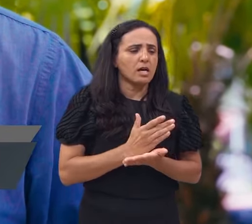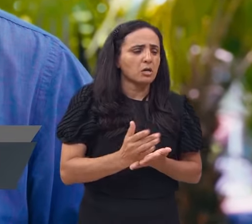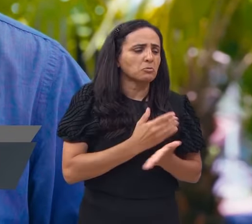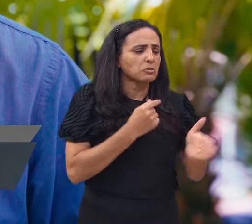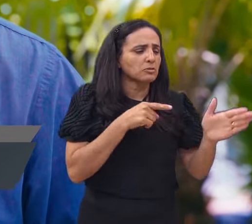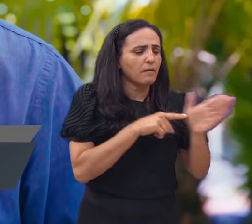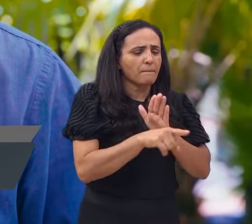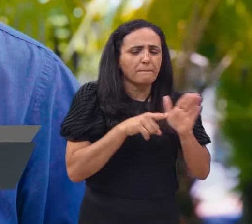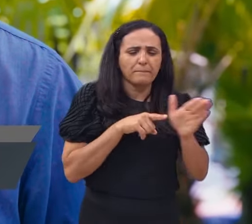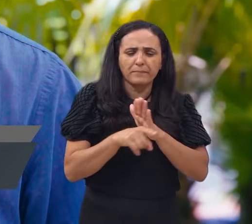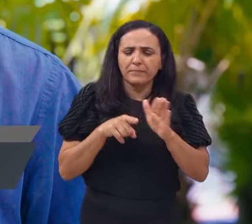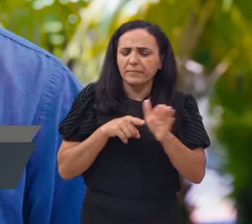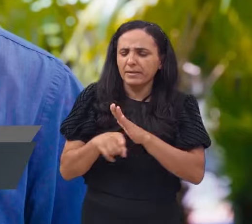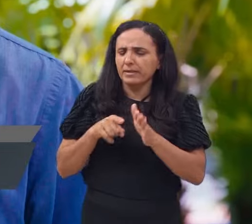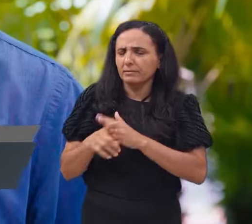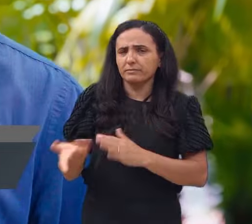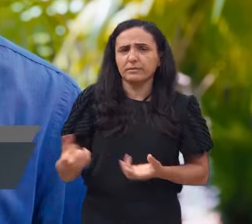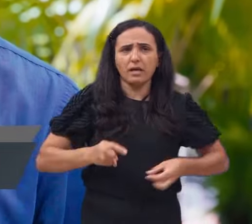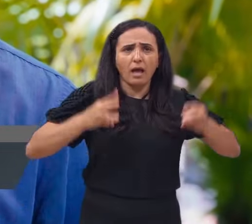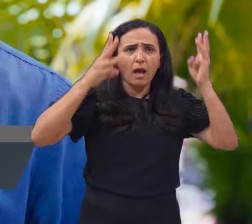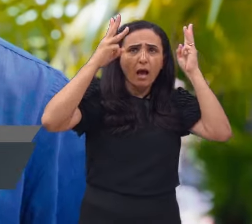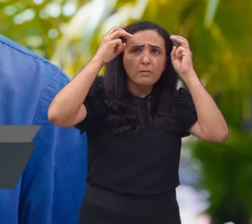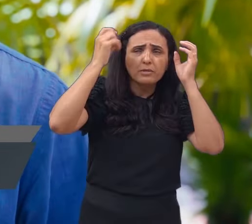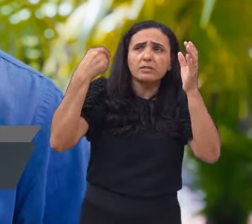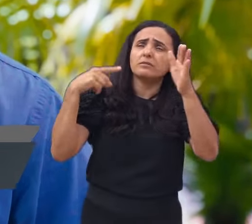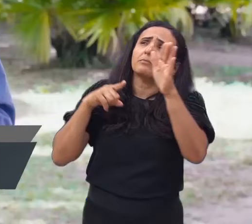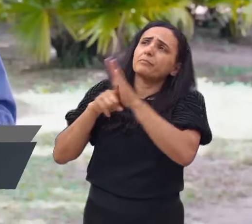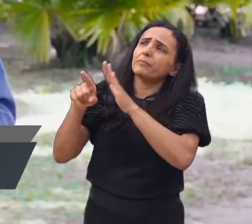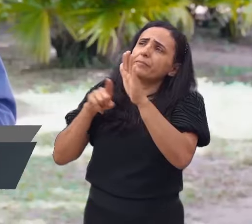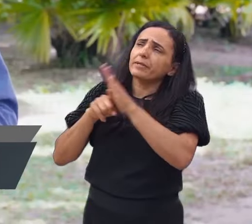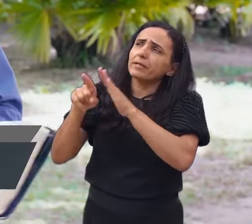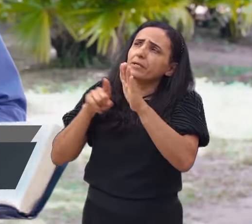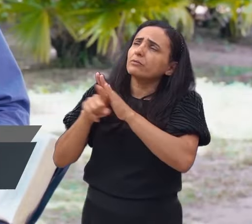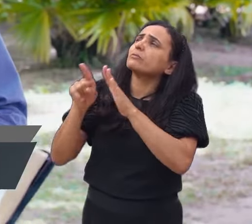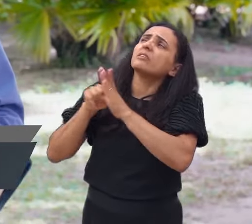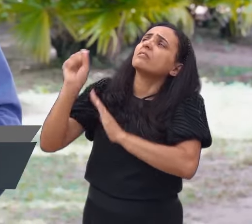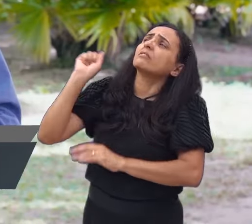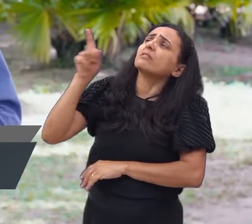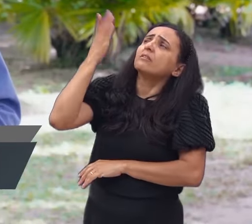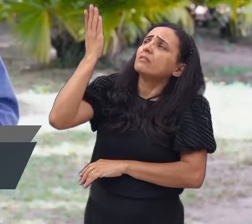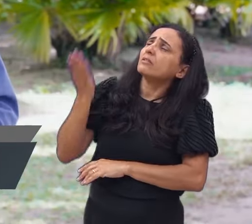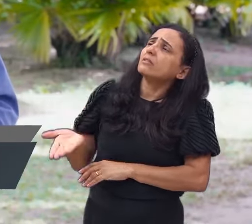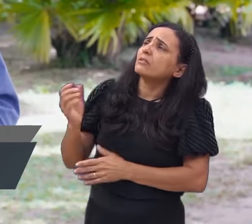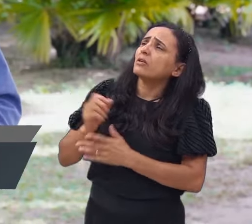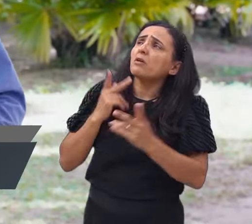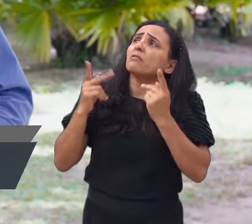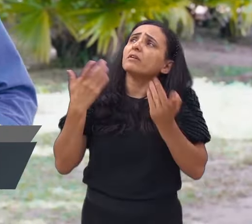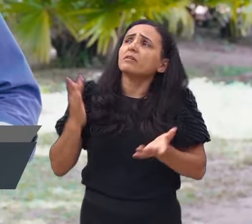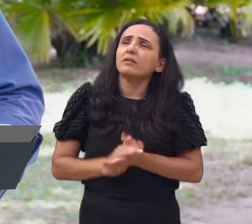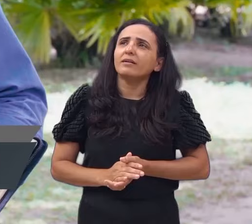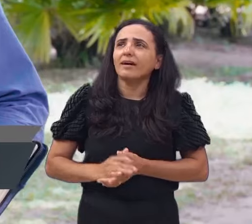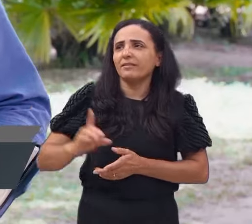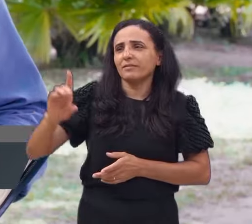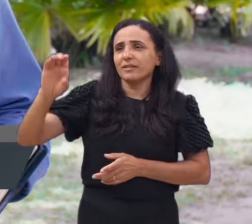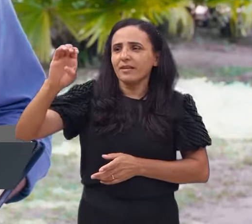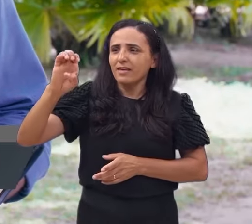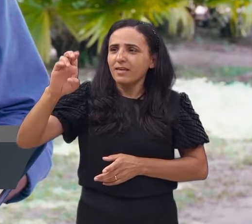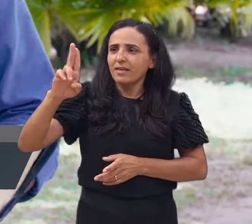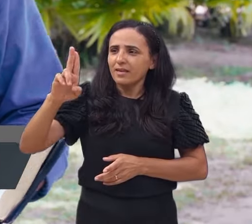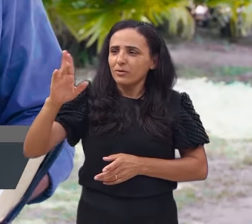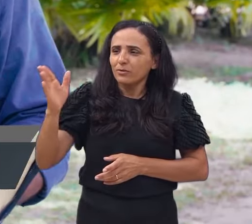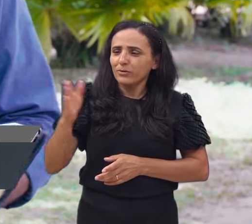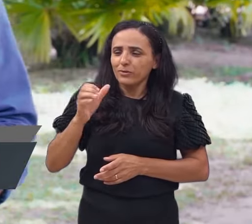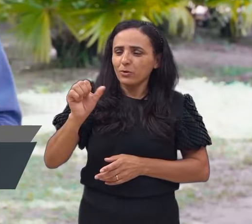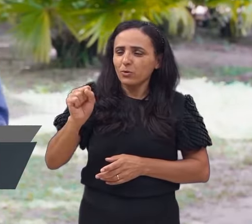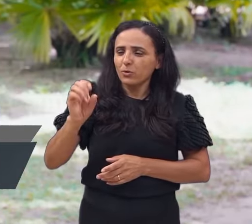acerca do nome do Eterno. Quando Moisés pergunta, qual o teu nome? Para que eu diga a faraó, o que é o Senhor diz? Olha, diga que o Eu Sou,